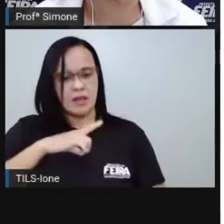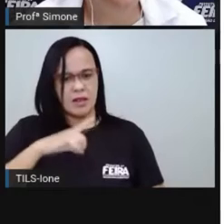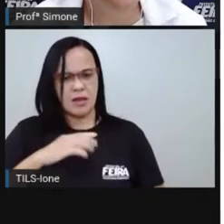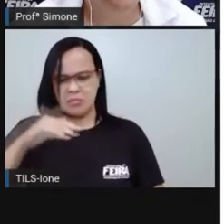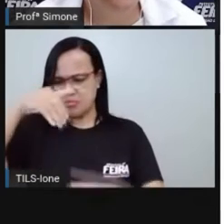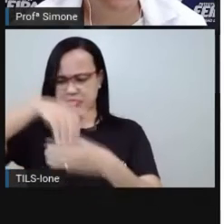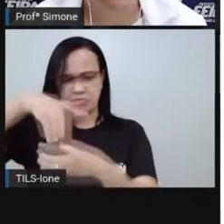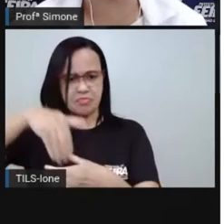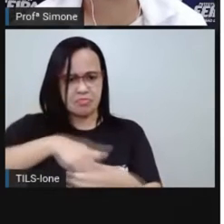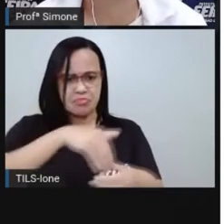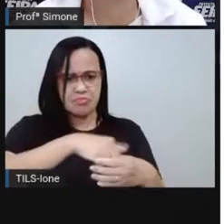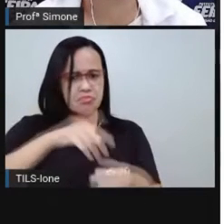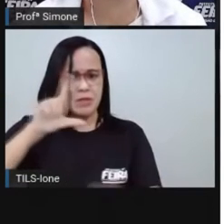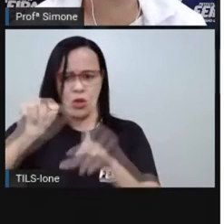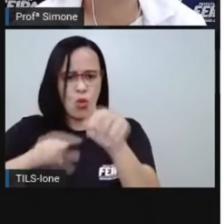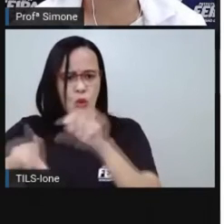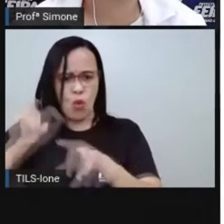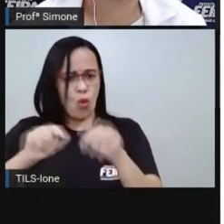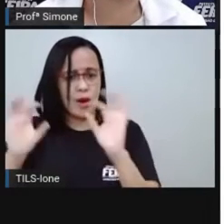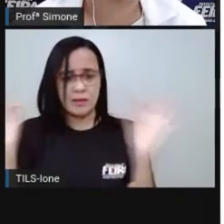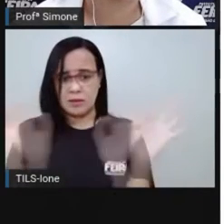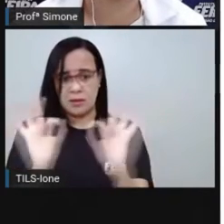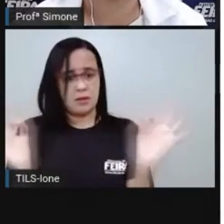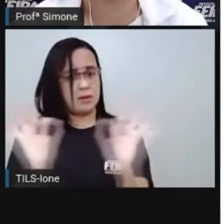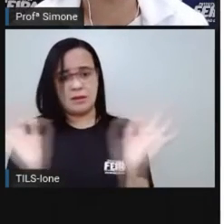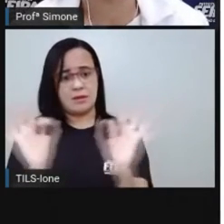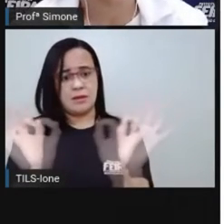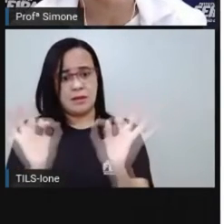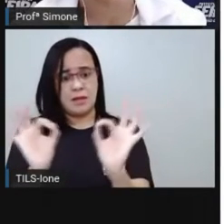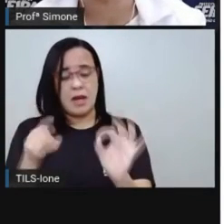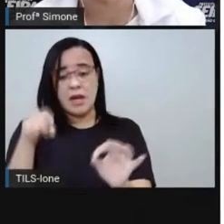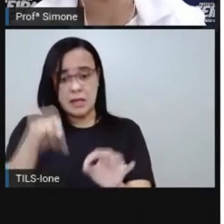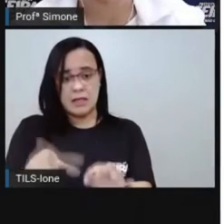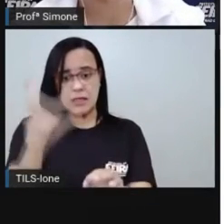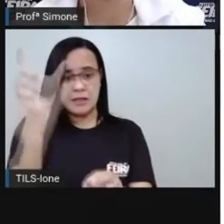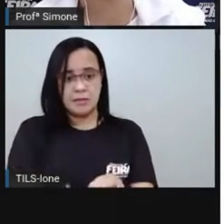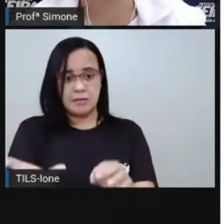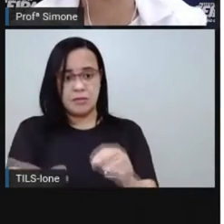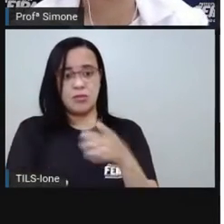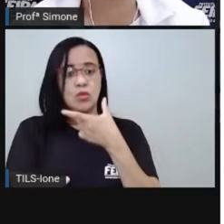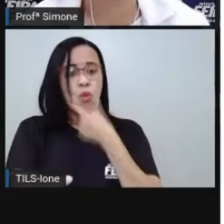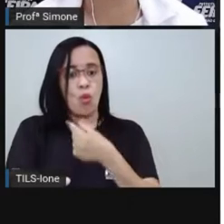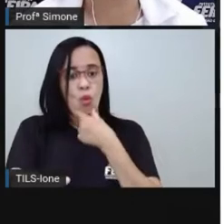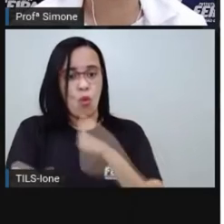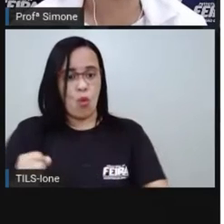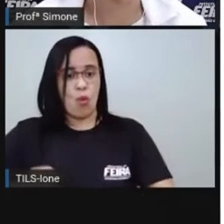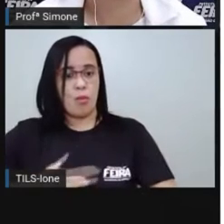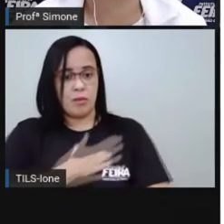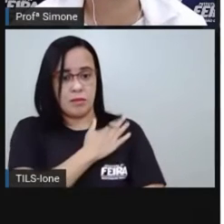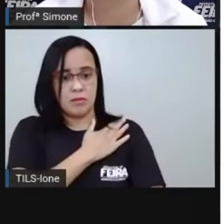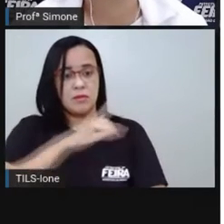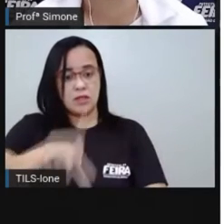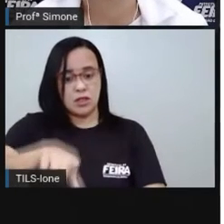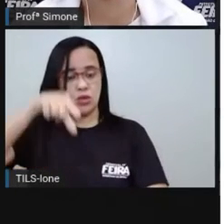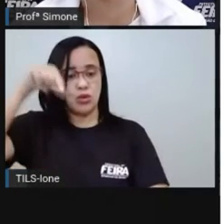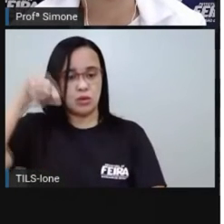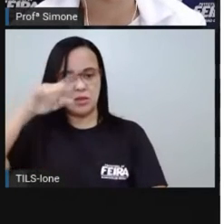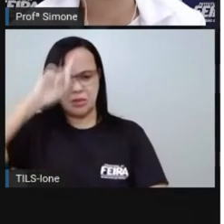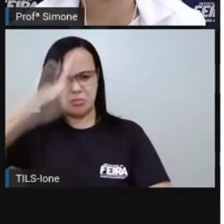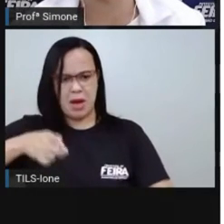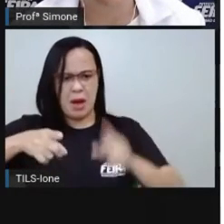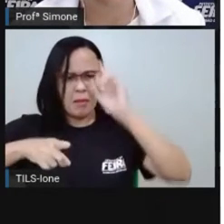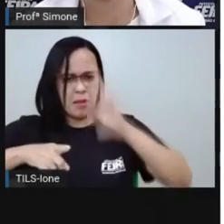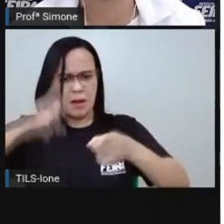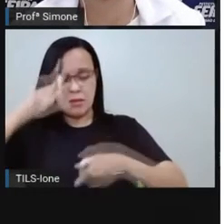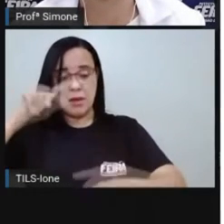conduzir a transição aí política. Essa passagem do Brasil de uma monarquia para